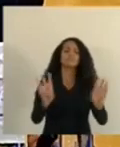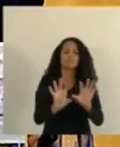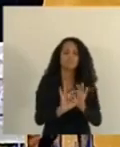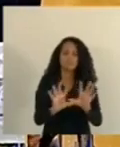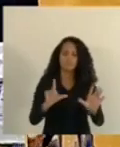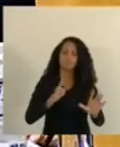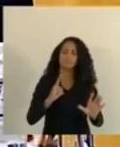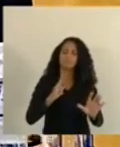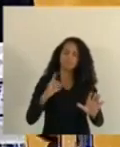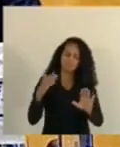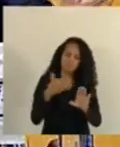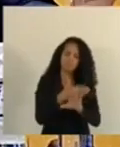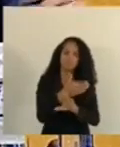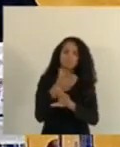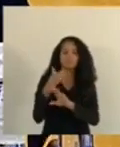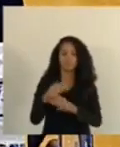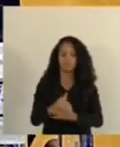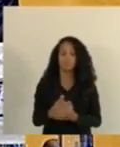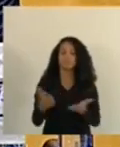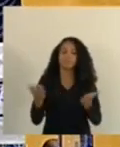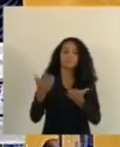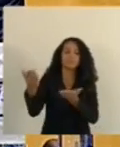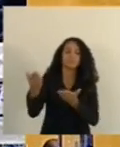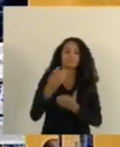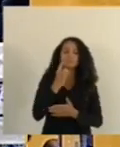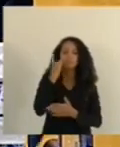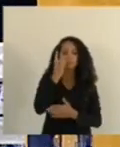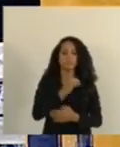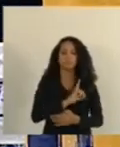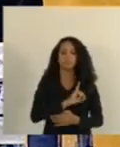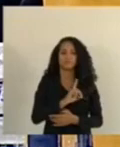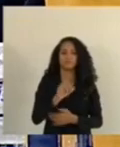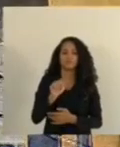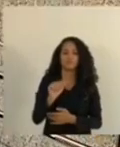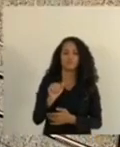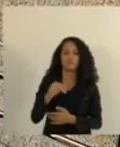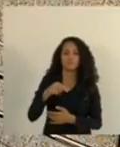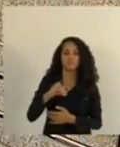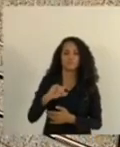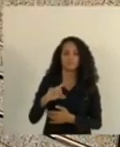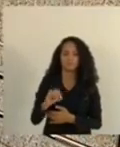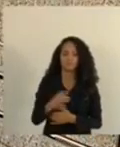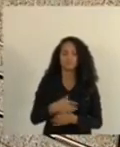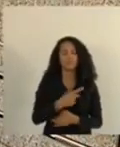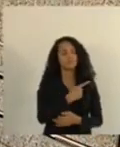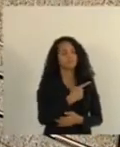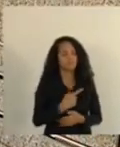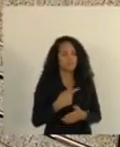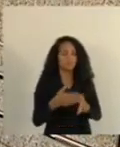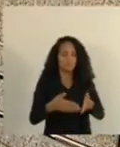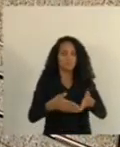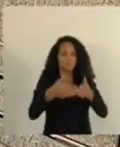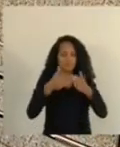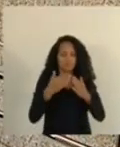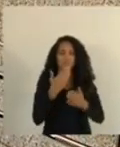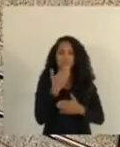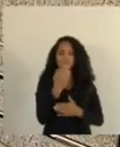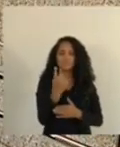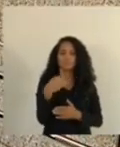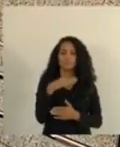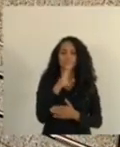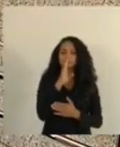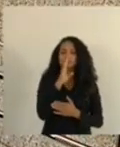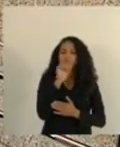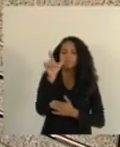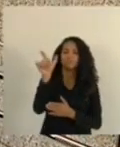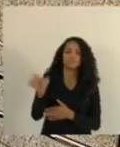no site da Assembleia. Ouço agora, nesse momento, o delegado Danilo Baense. Presidente, por gentileza, eu quero pedir um minuto de silêncio